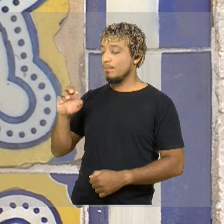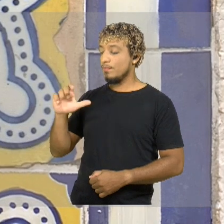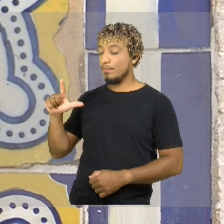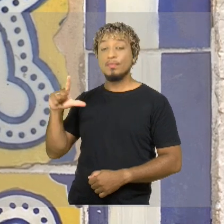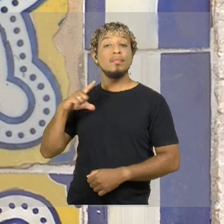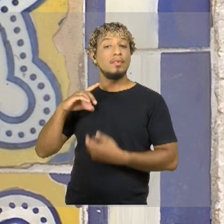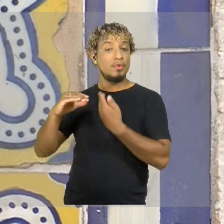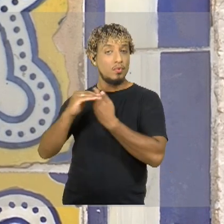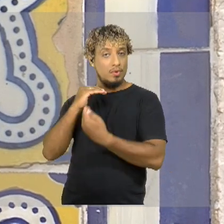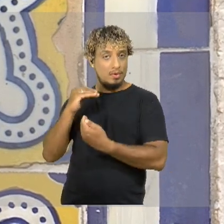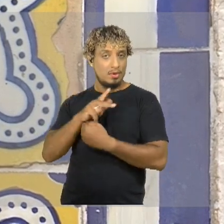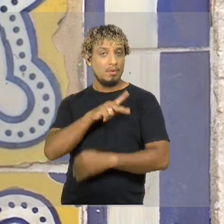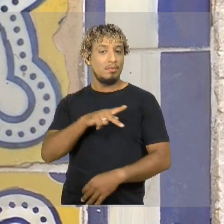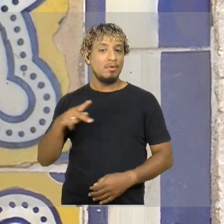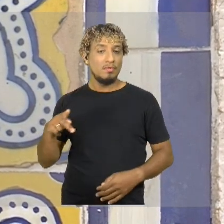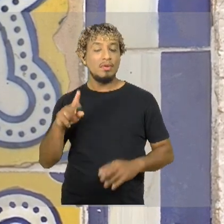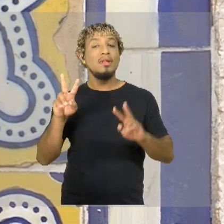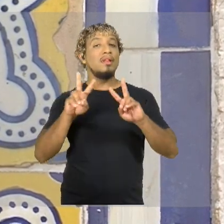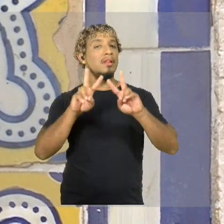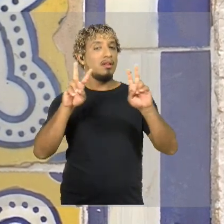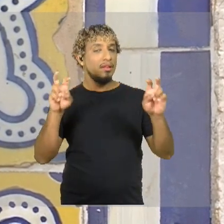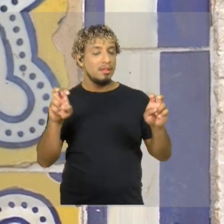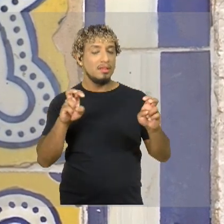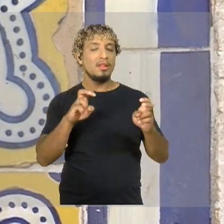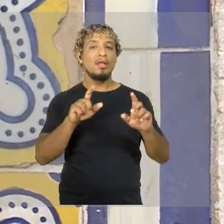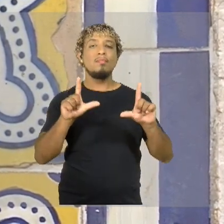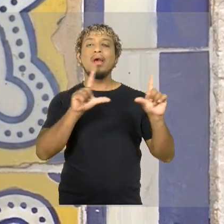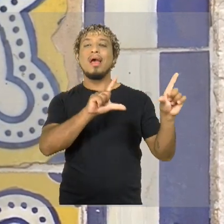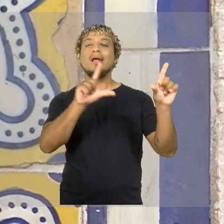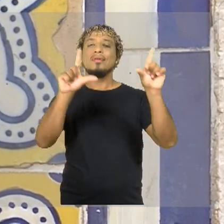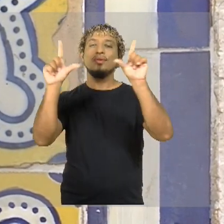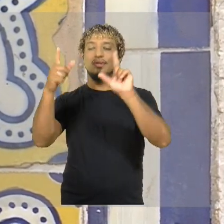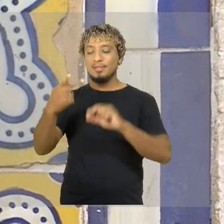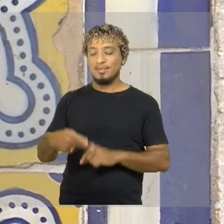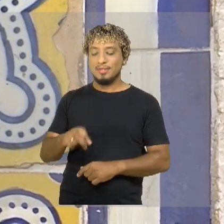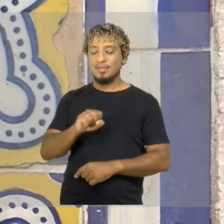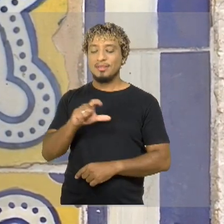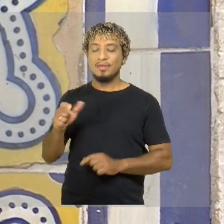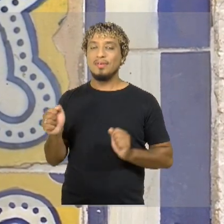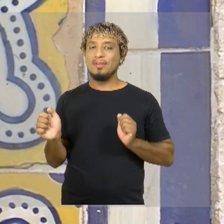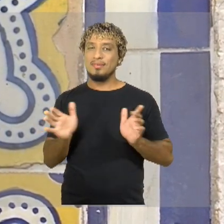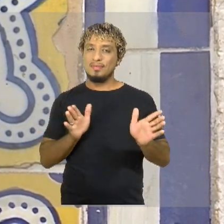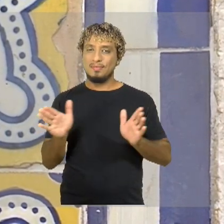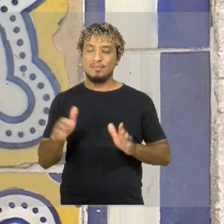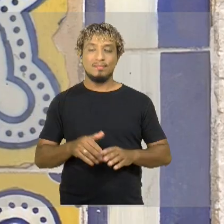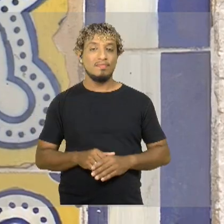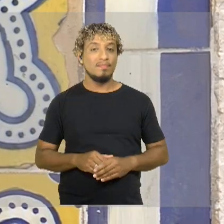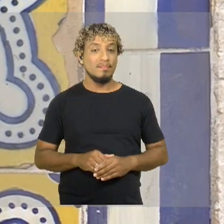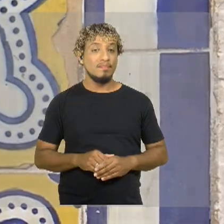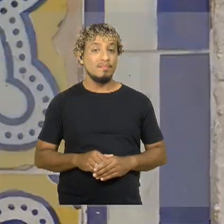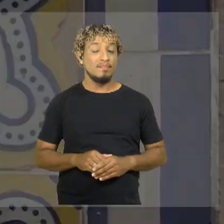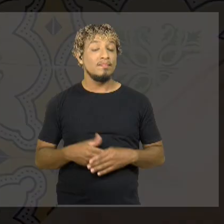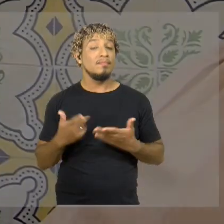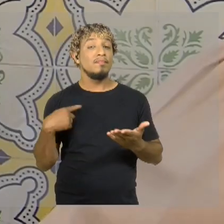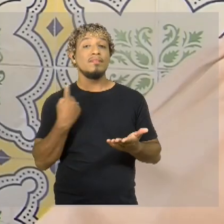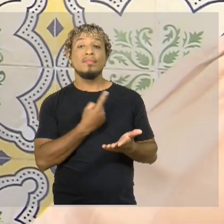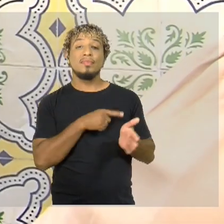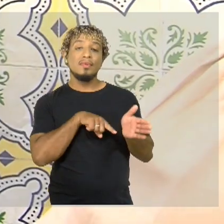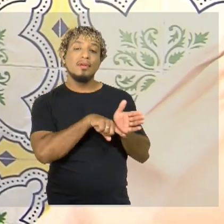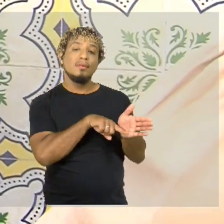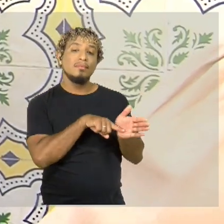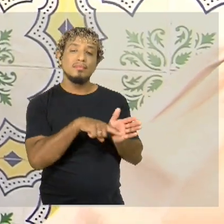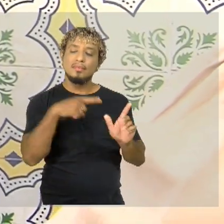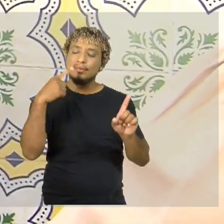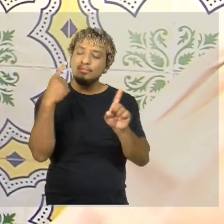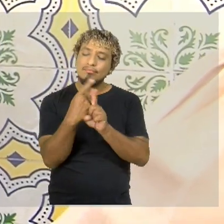Ivana, e também trabalhou a temática dos azulejos de São Luís com acessibilidade. Com essa pesquisa, a gente acabou encontrando